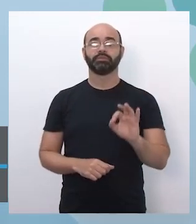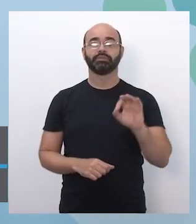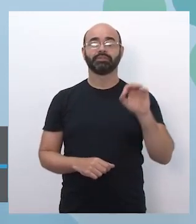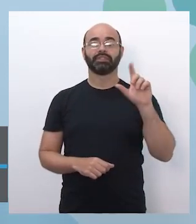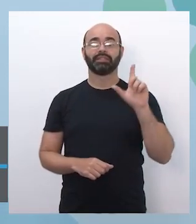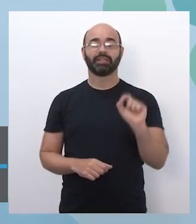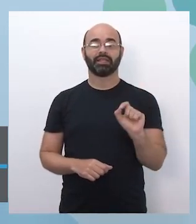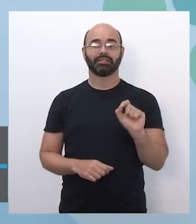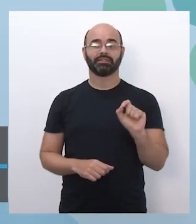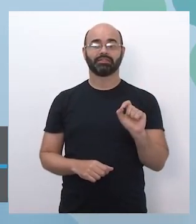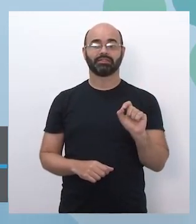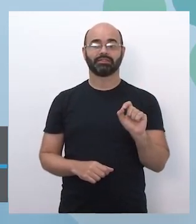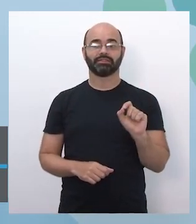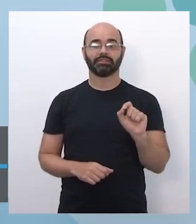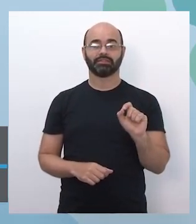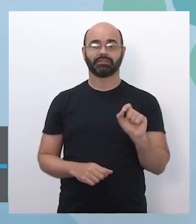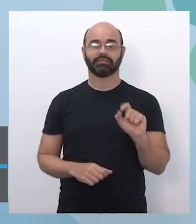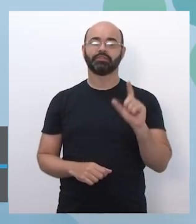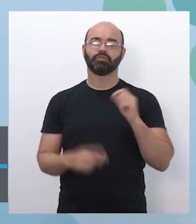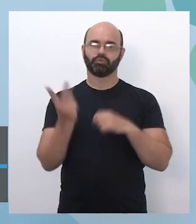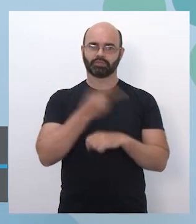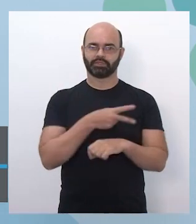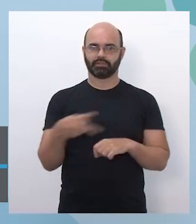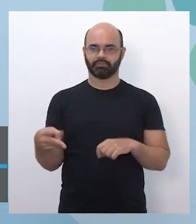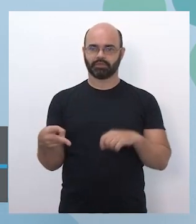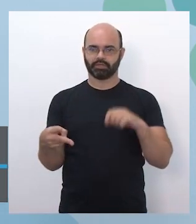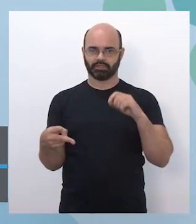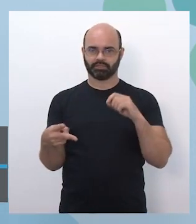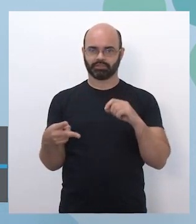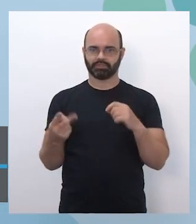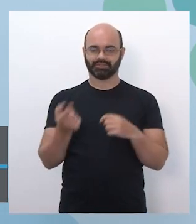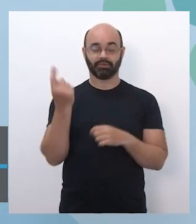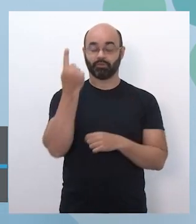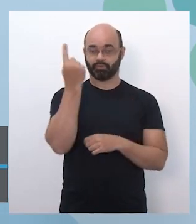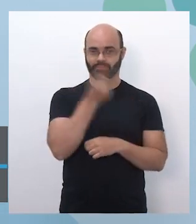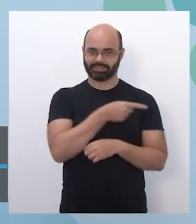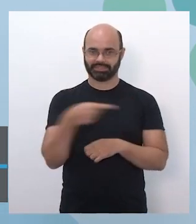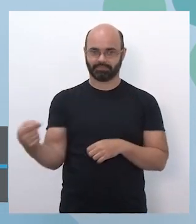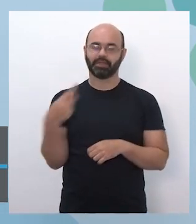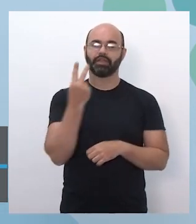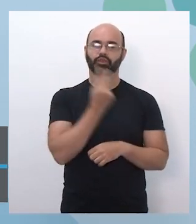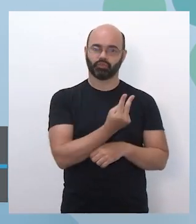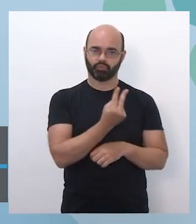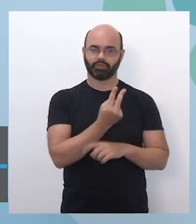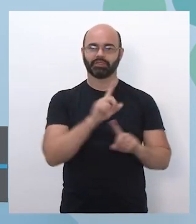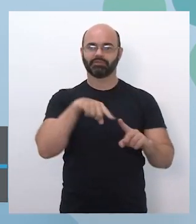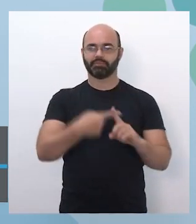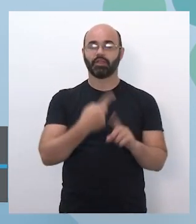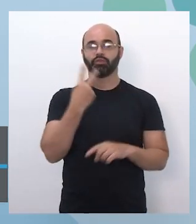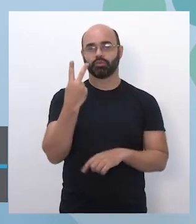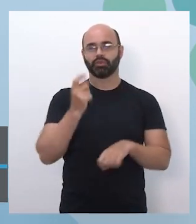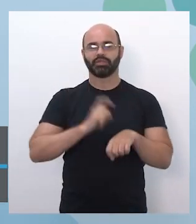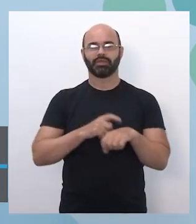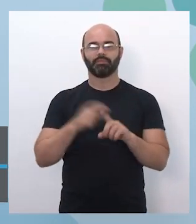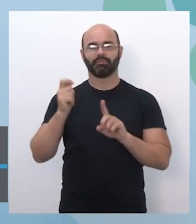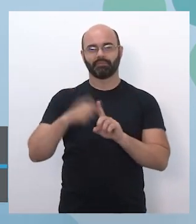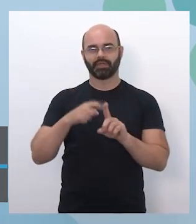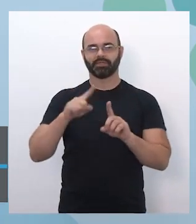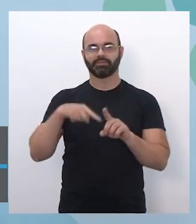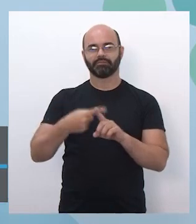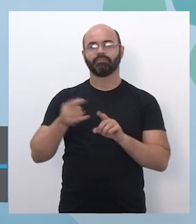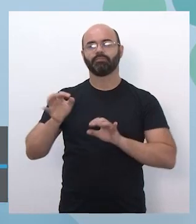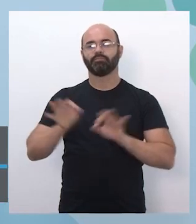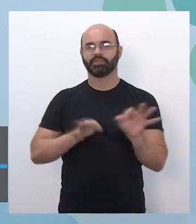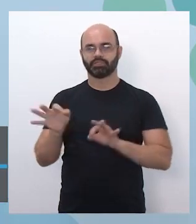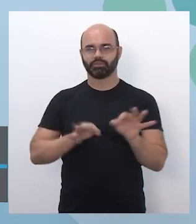duas por semana com cada um dos grupos e mais dois tempos no mês para planejamento.